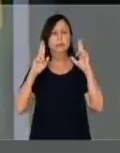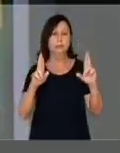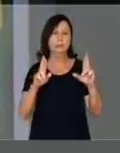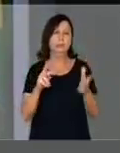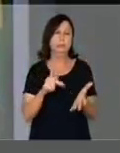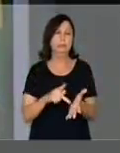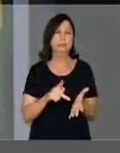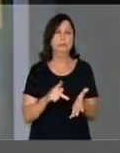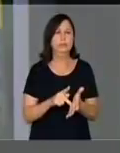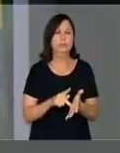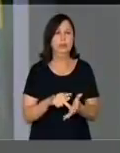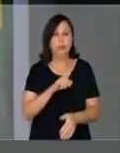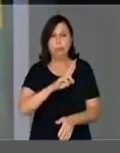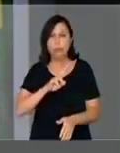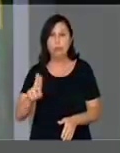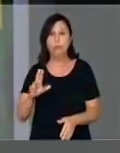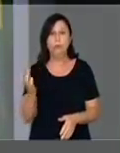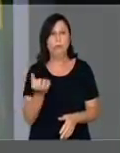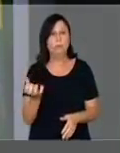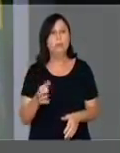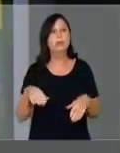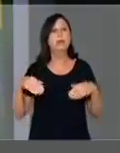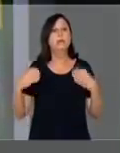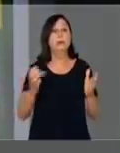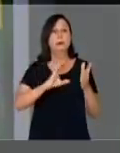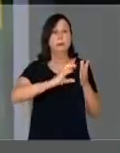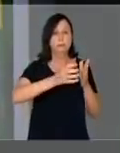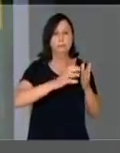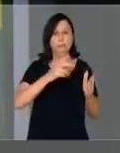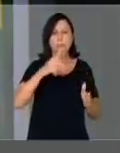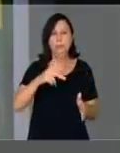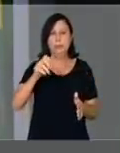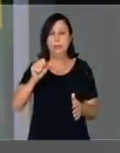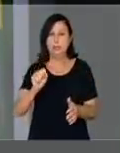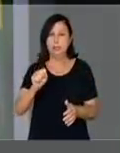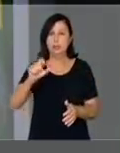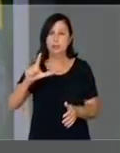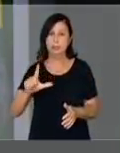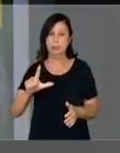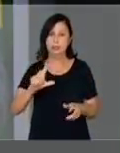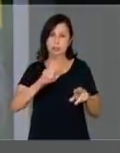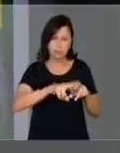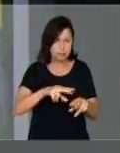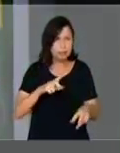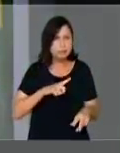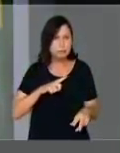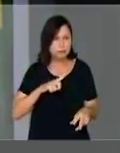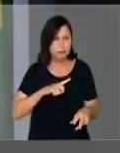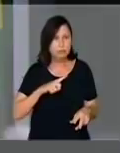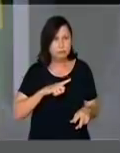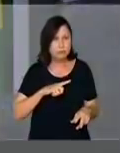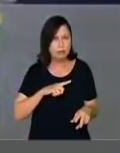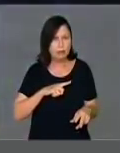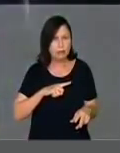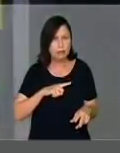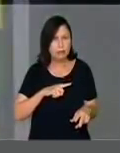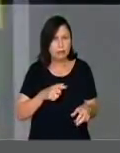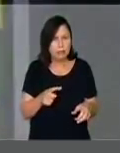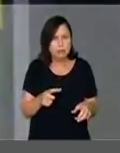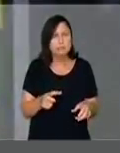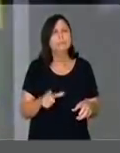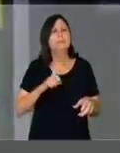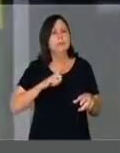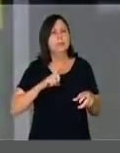vamos lá. Eu quero os nomes. Qual do PSL que está preso? Qual do PSL que está com tornezeleira eletrônica?